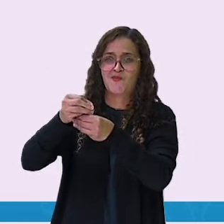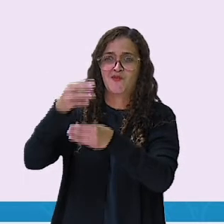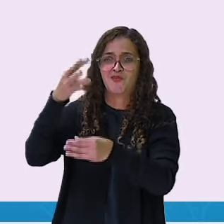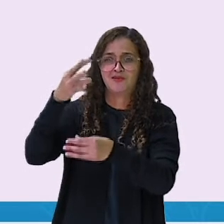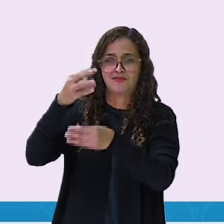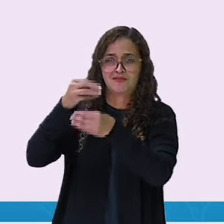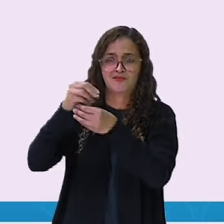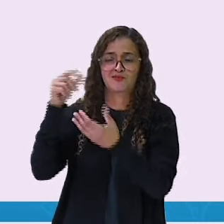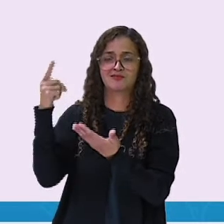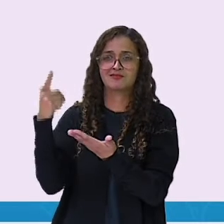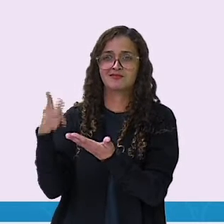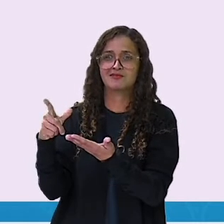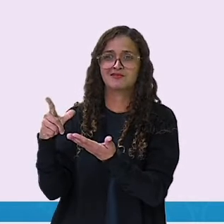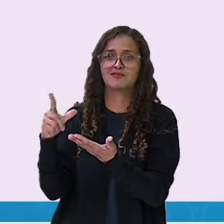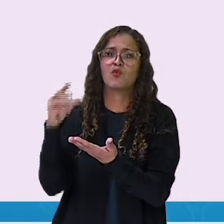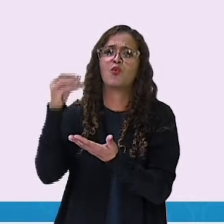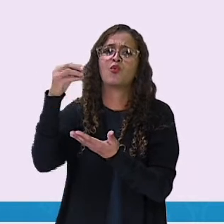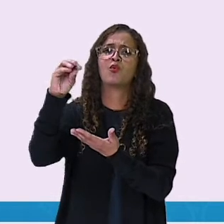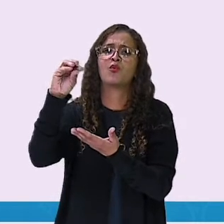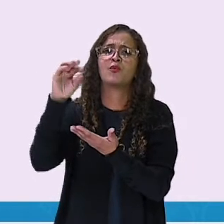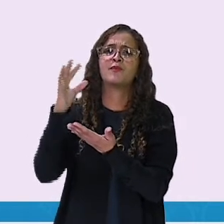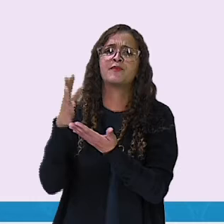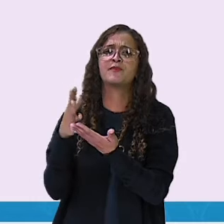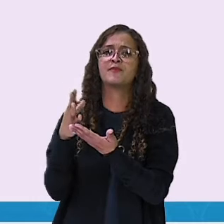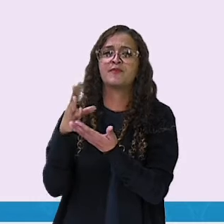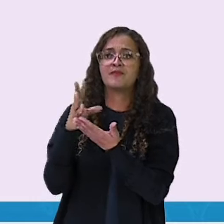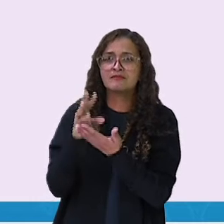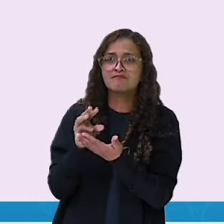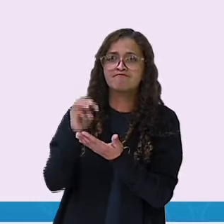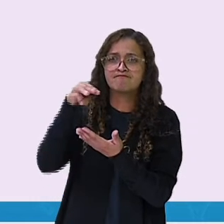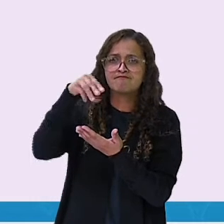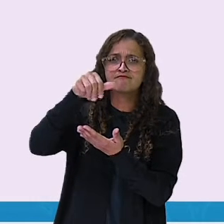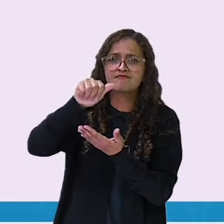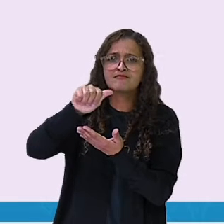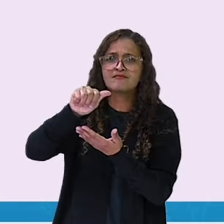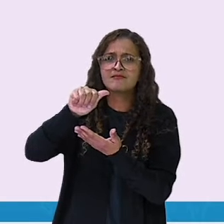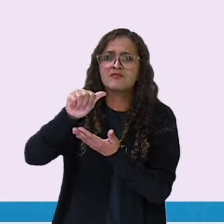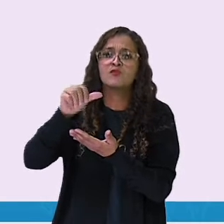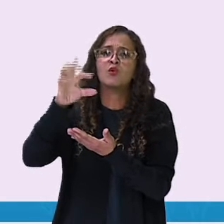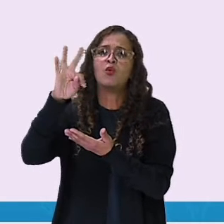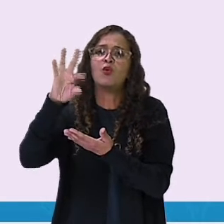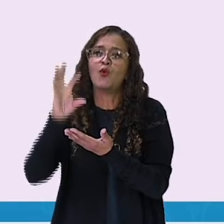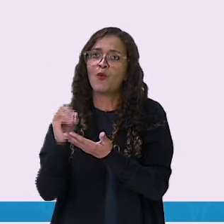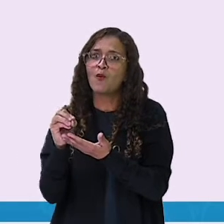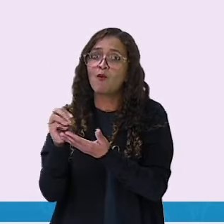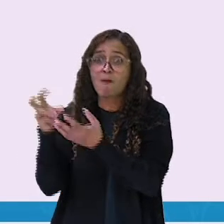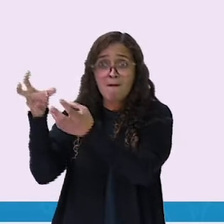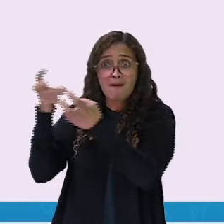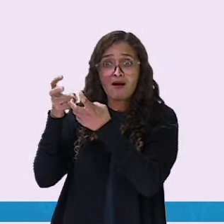sílaba má com a sílaba tó.